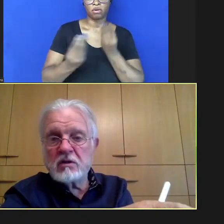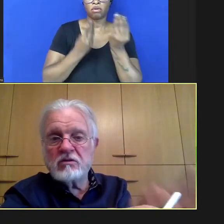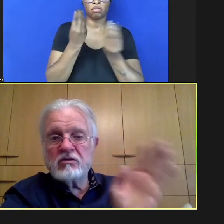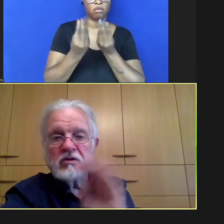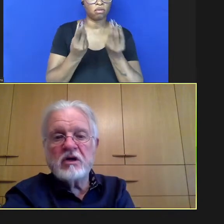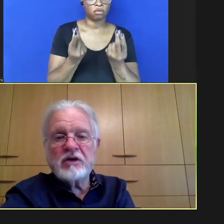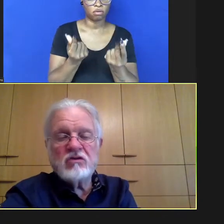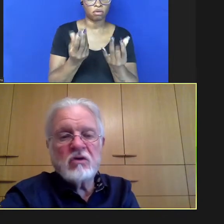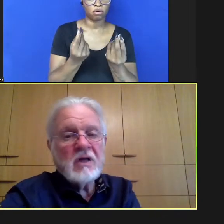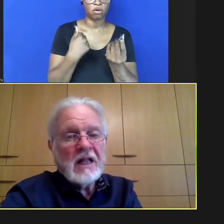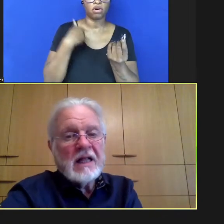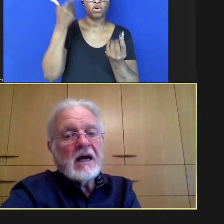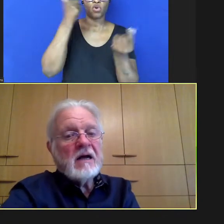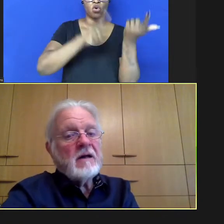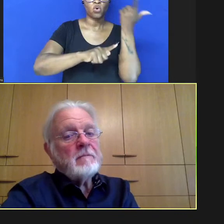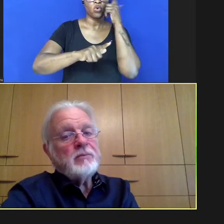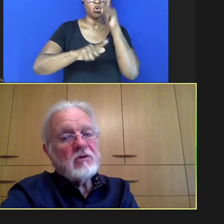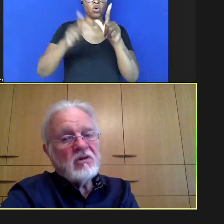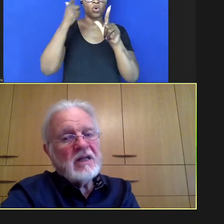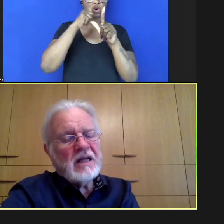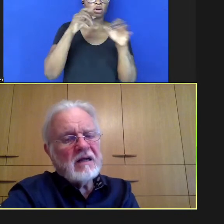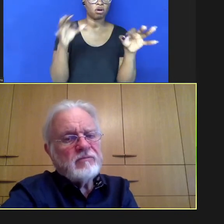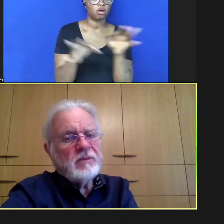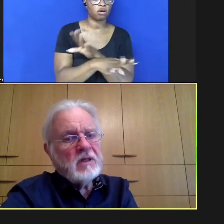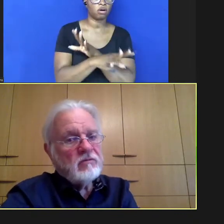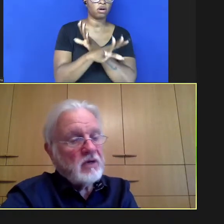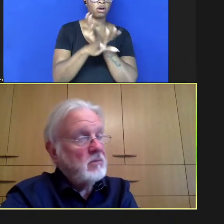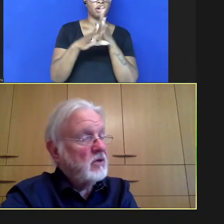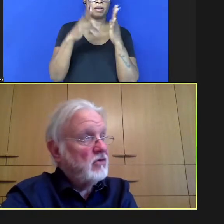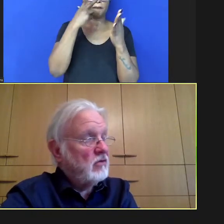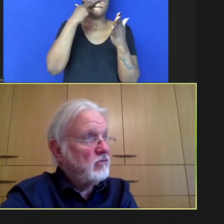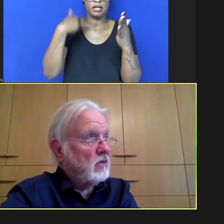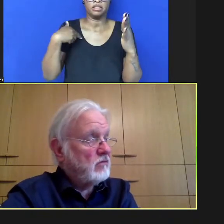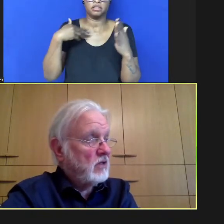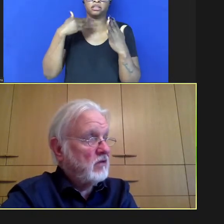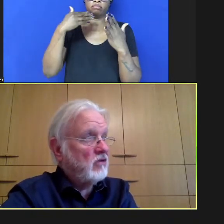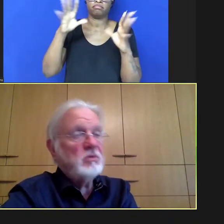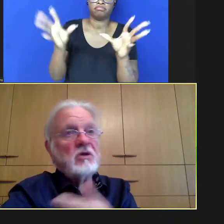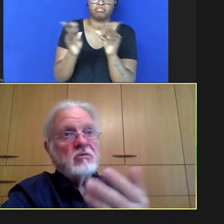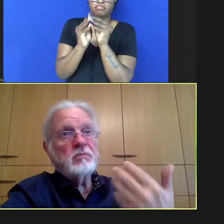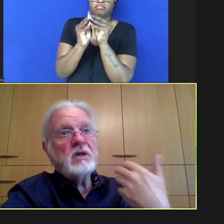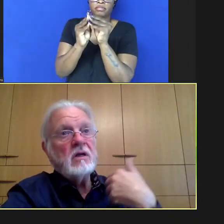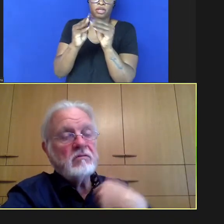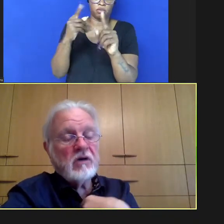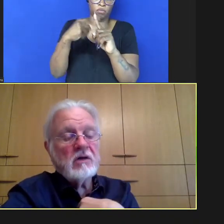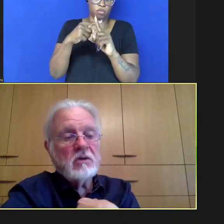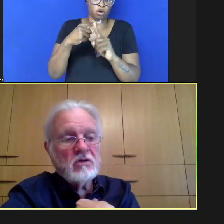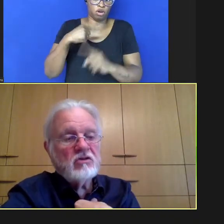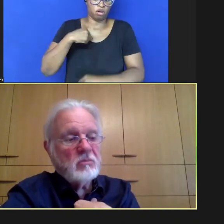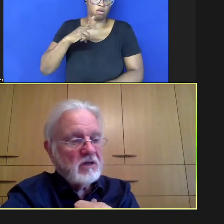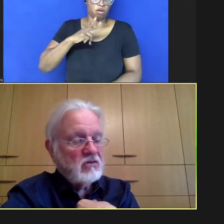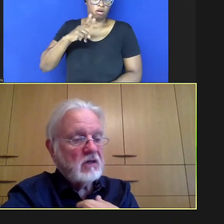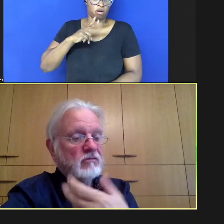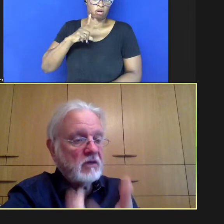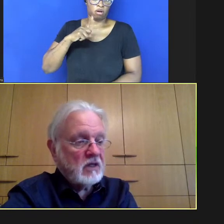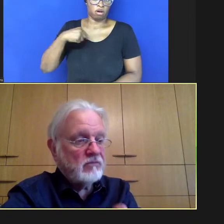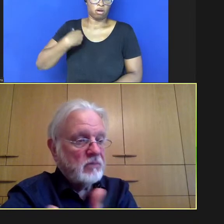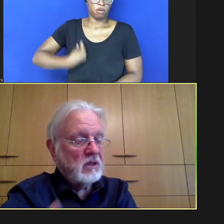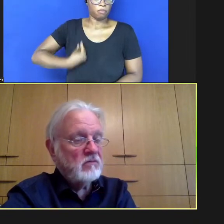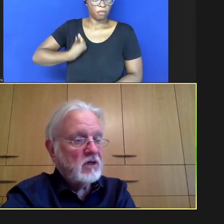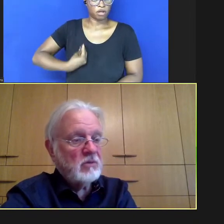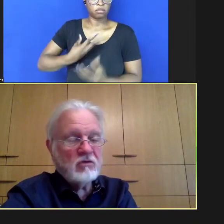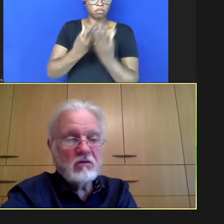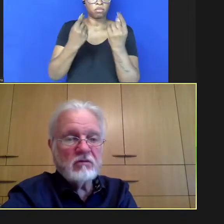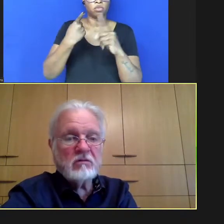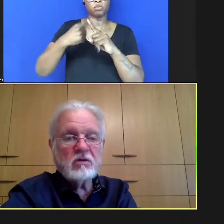chegar a certas conclusões direcionar um pouco essas conclusões pessoalmente eu me envolvi muito nisso porque